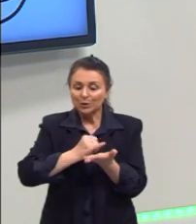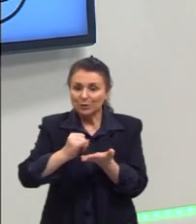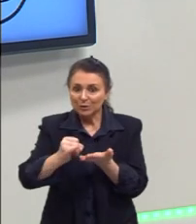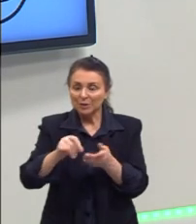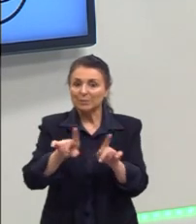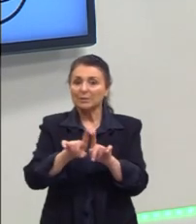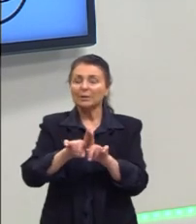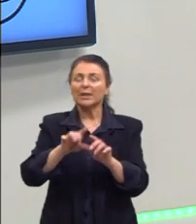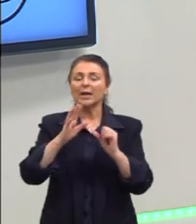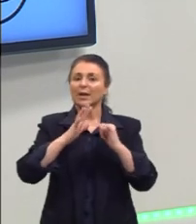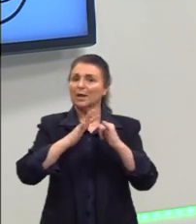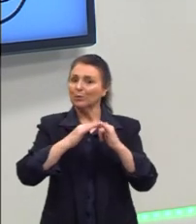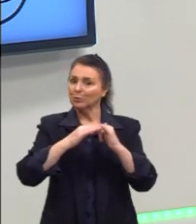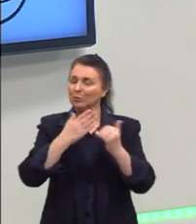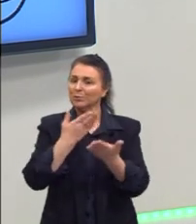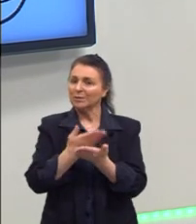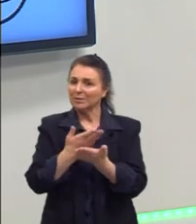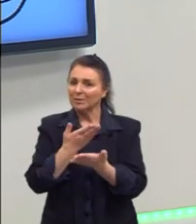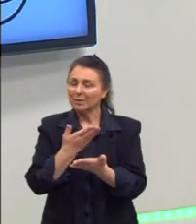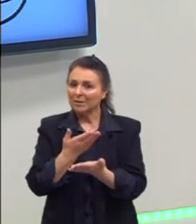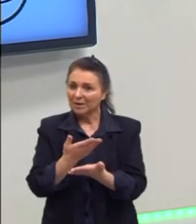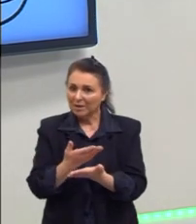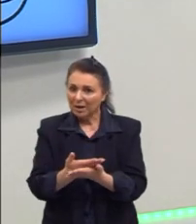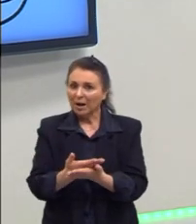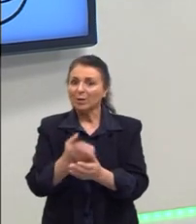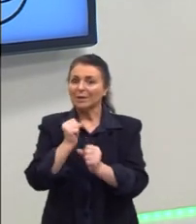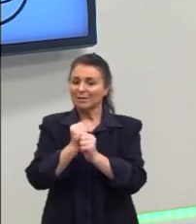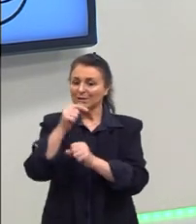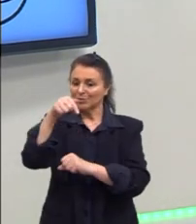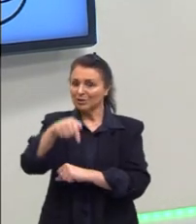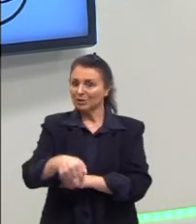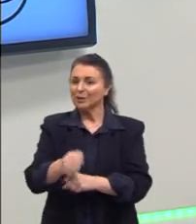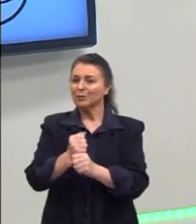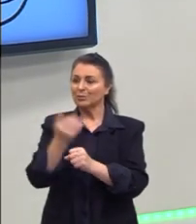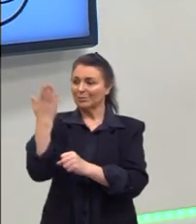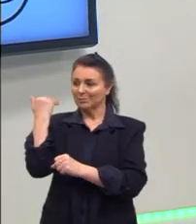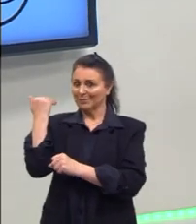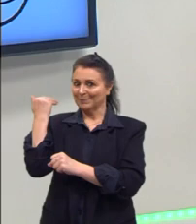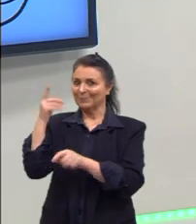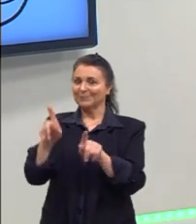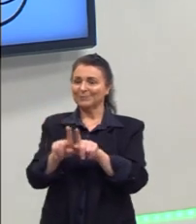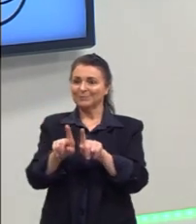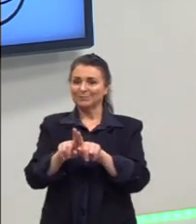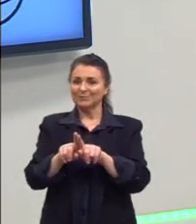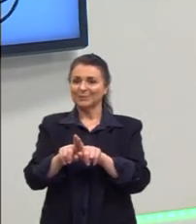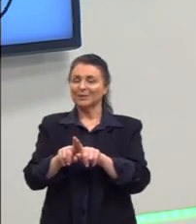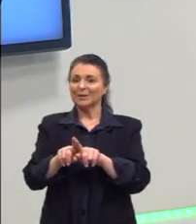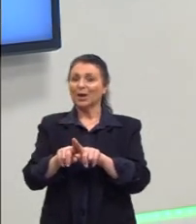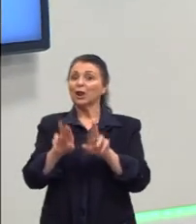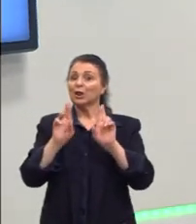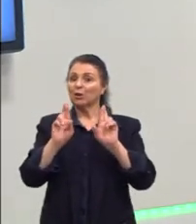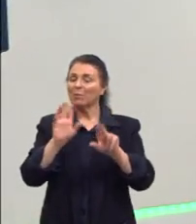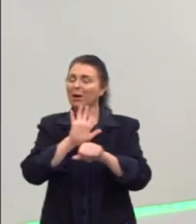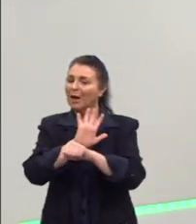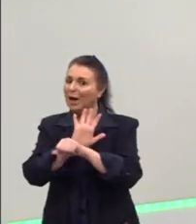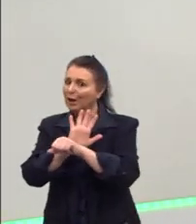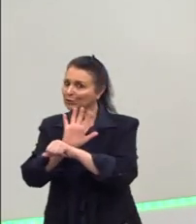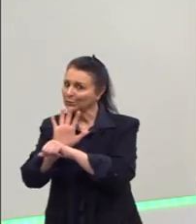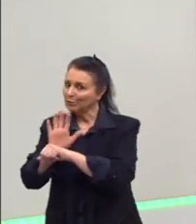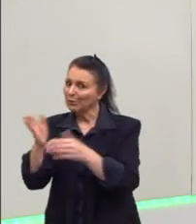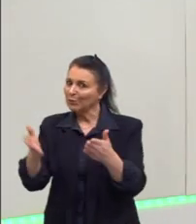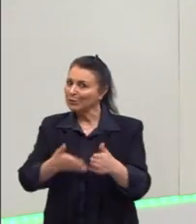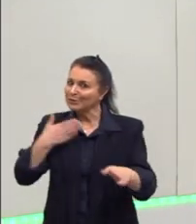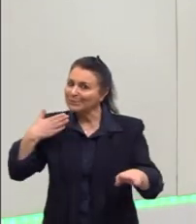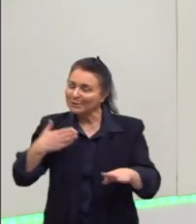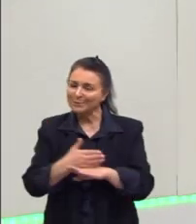no YouTube já com as nossas aulas, tanto deste ano quanto dos anos anteriores. E espero que tenha ajudado vocês hoje